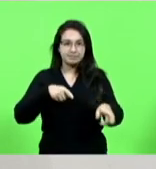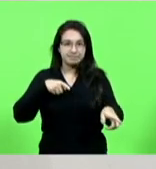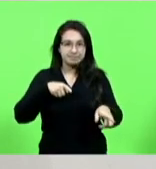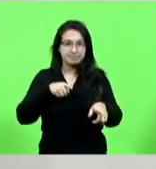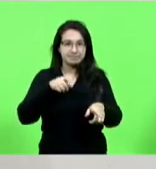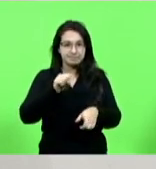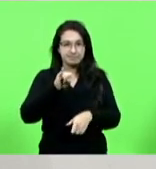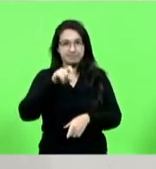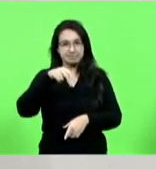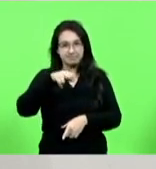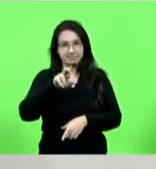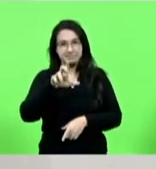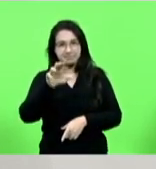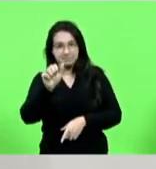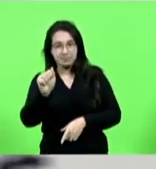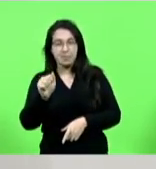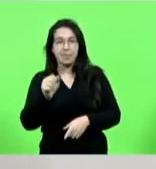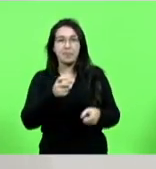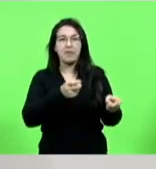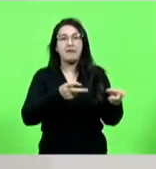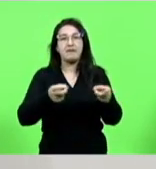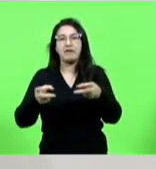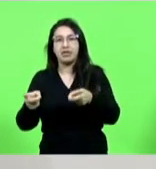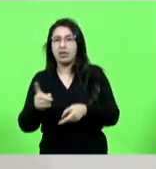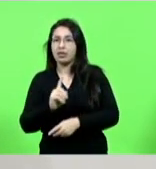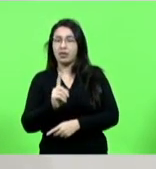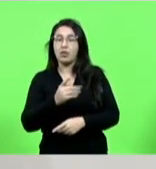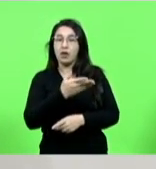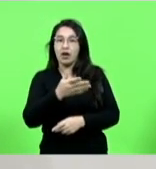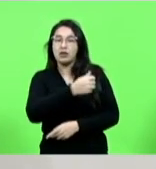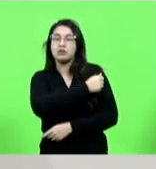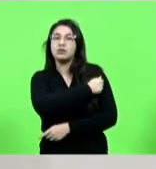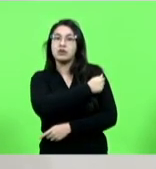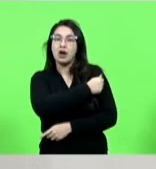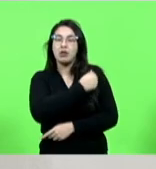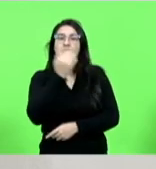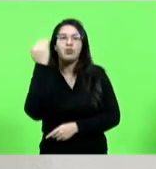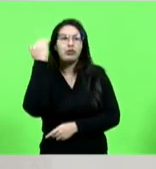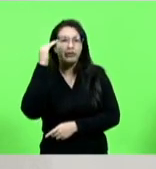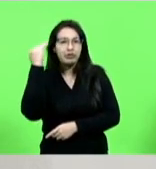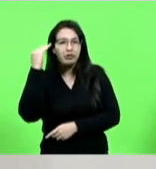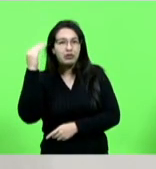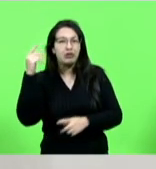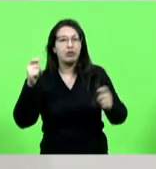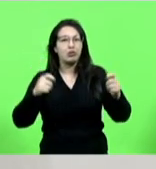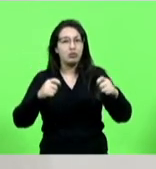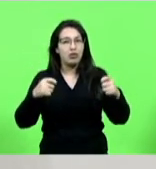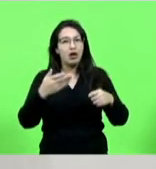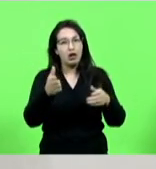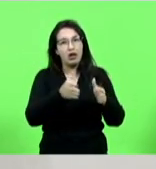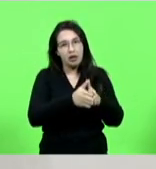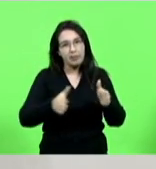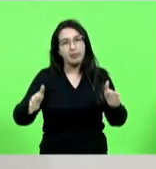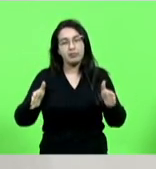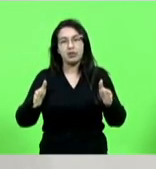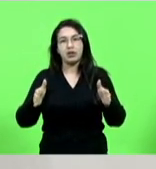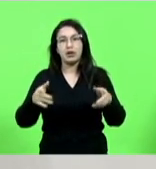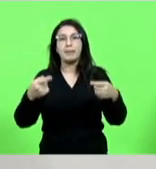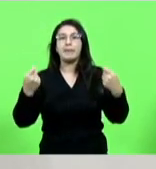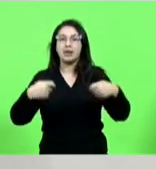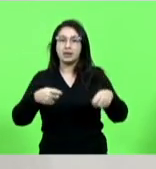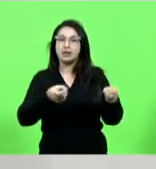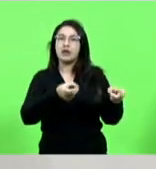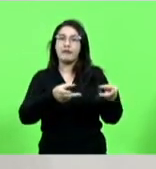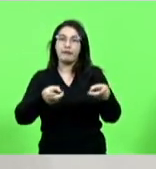mais autoritária de vender e acabar com aquilo, e os estudantes entenderam, na sua grande maioria, que deveria sim vender a mesa de